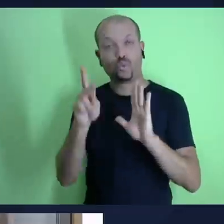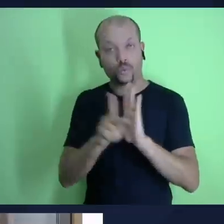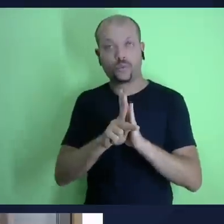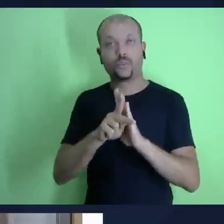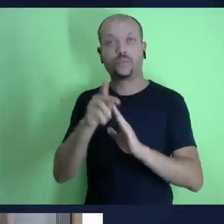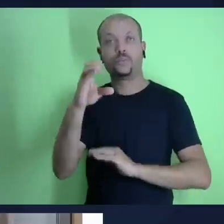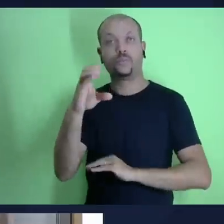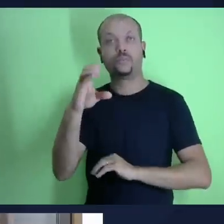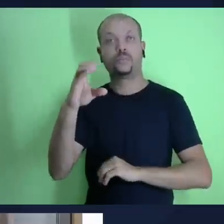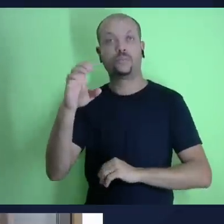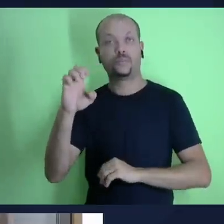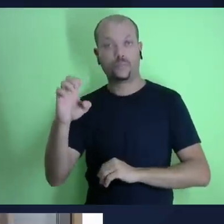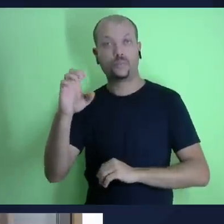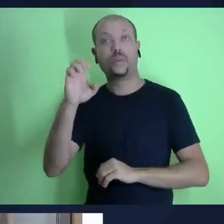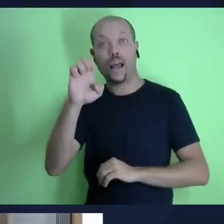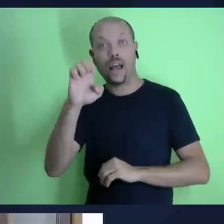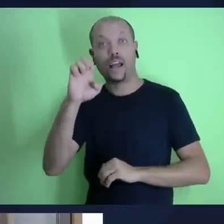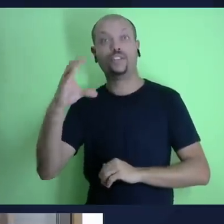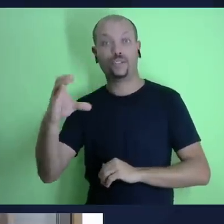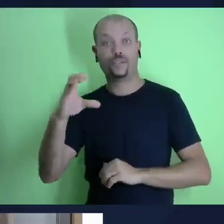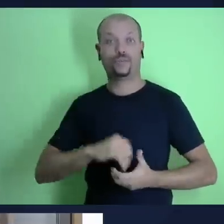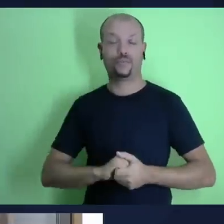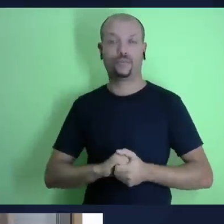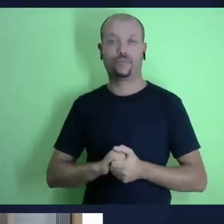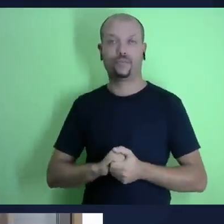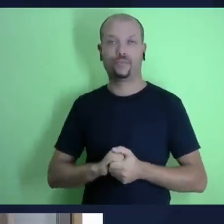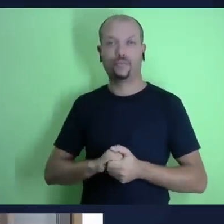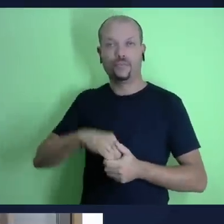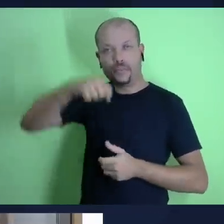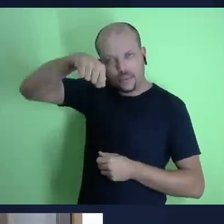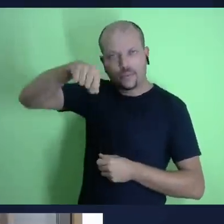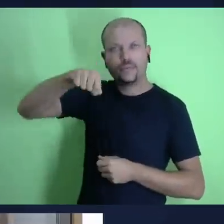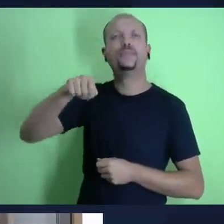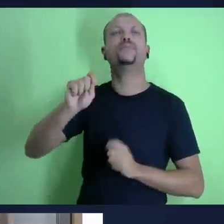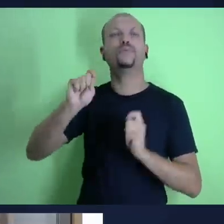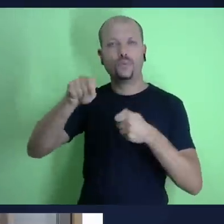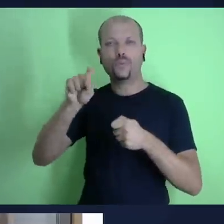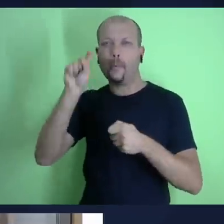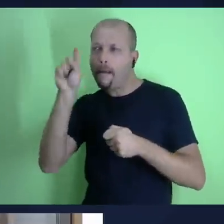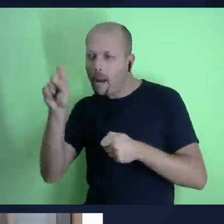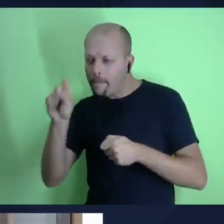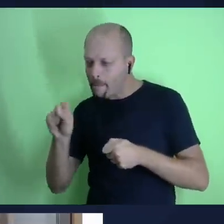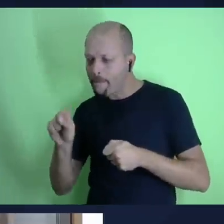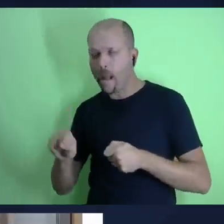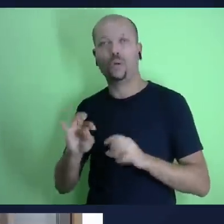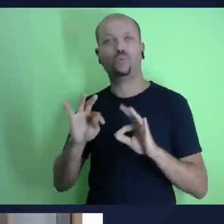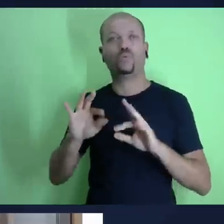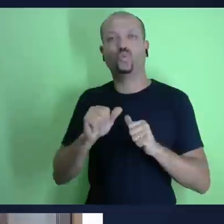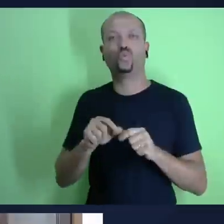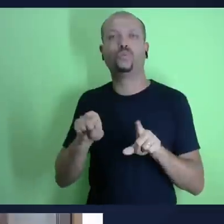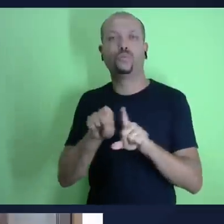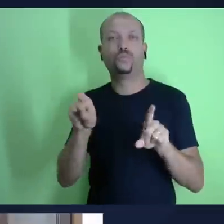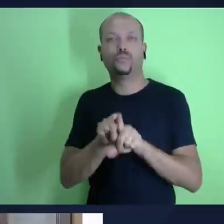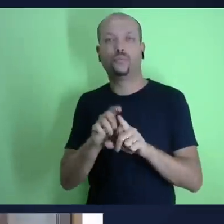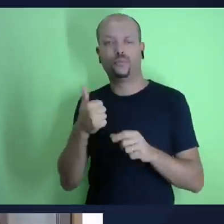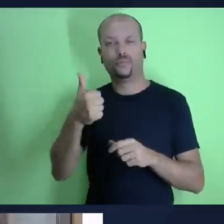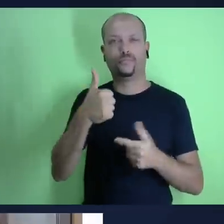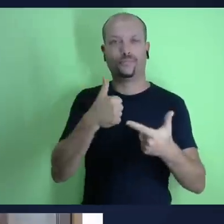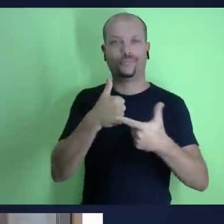canal no canal da igreja do nasp giro coelho ative as notificações aperte ali o sininho clique em todas